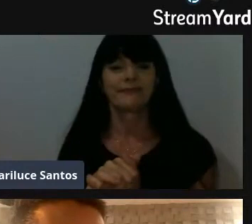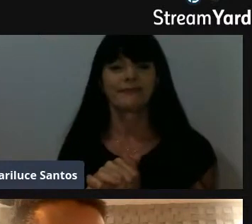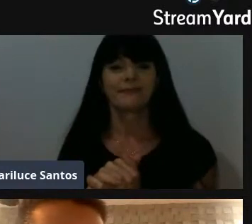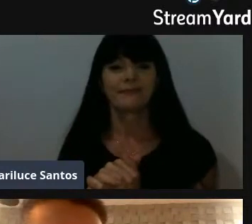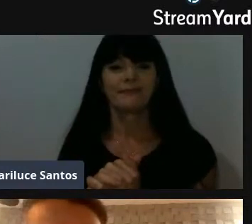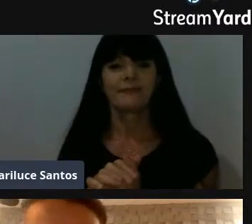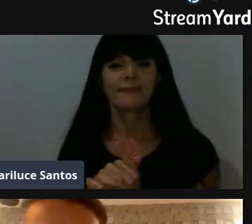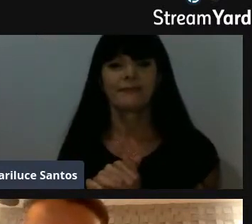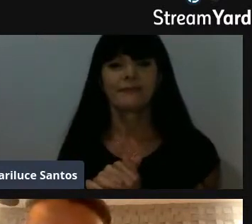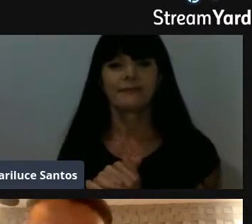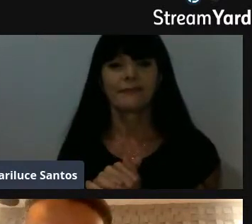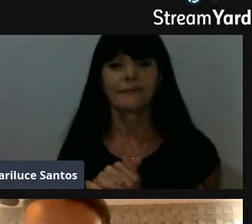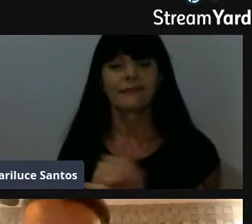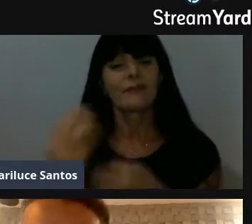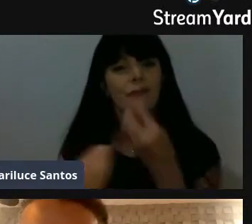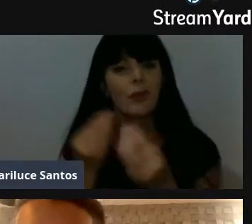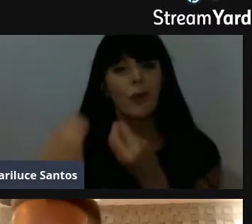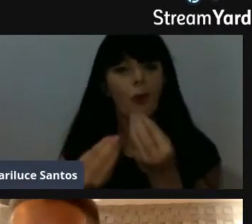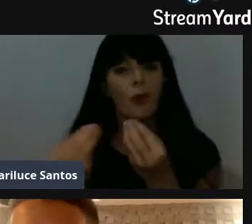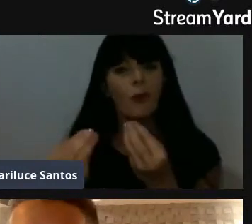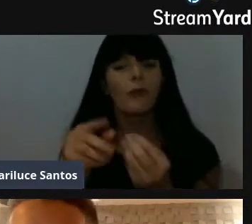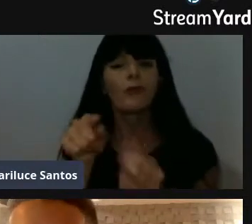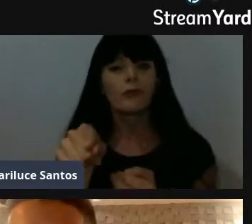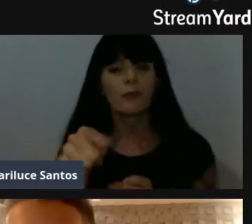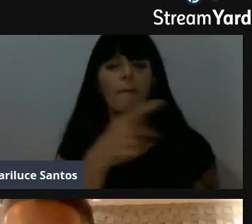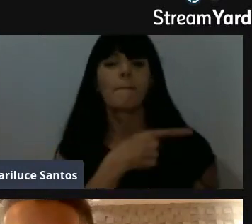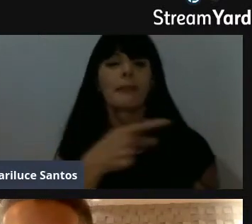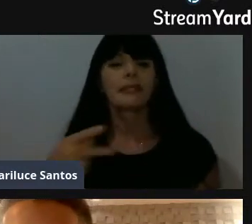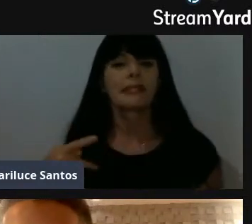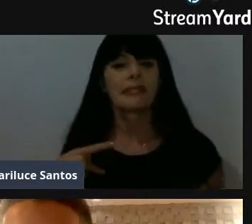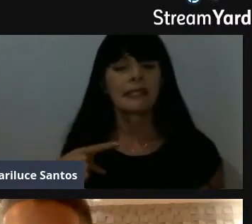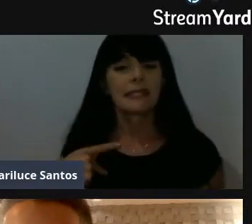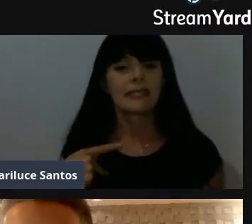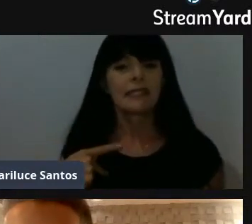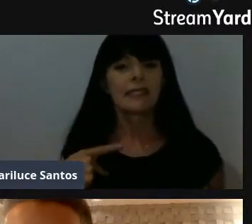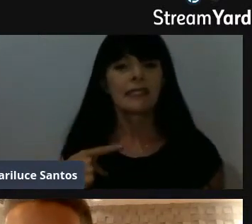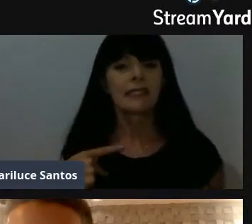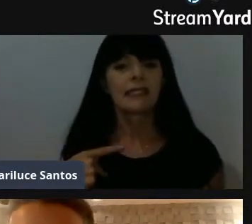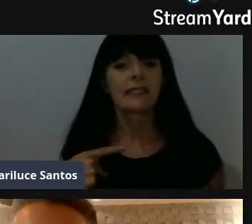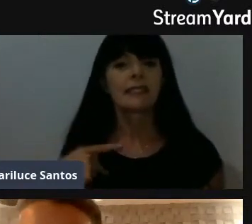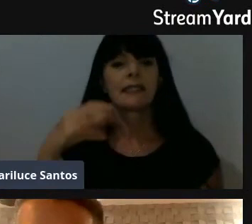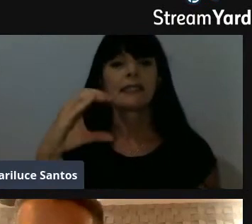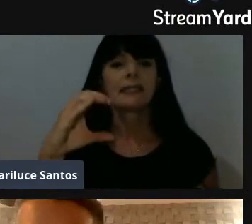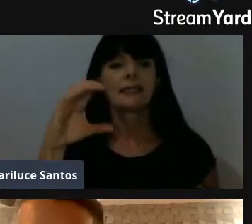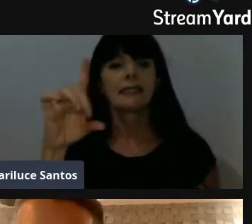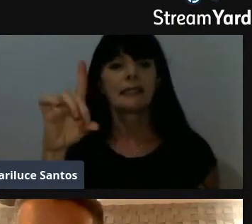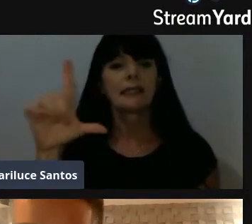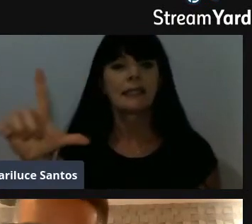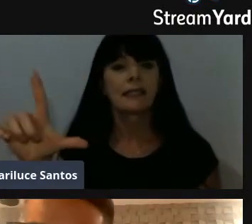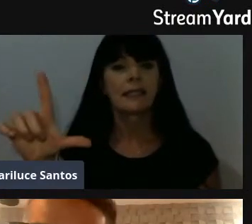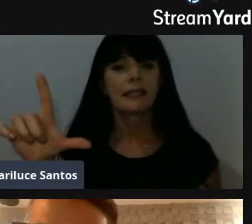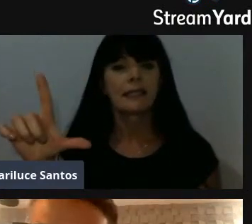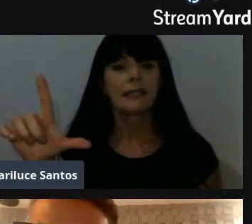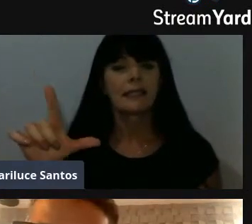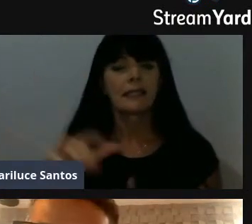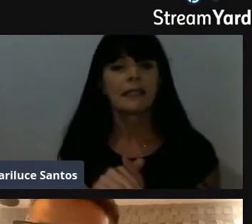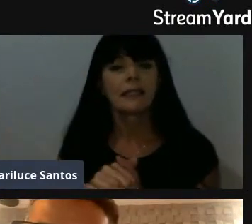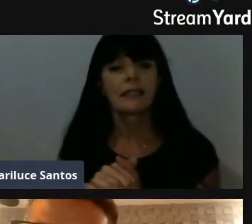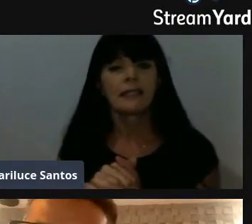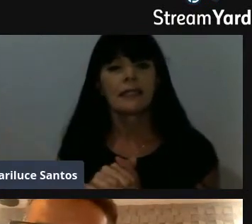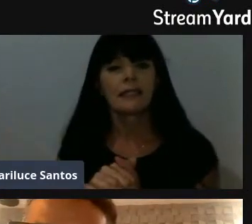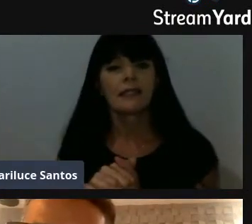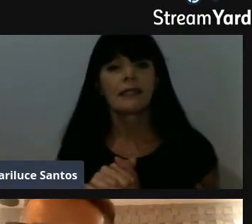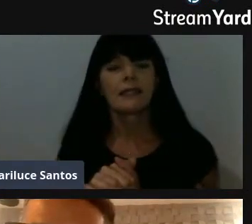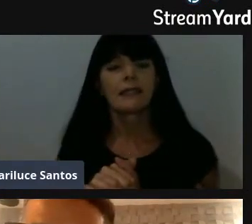Rafael, como presidente da CDL, você está diretamente ligada ao Comer, e um